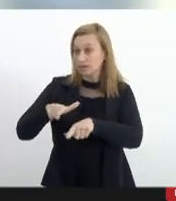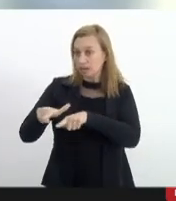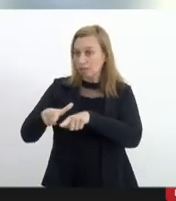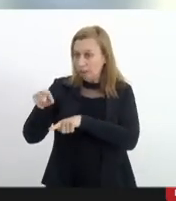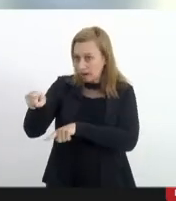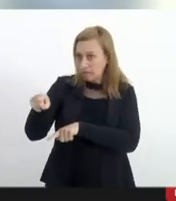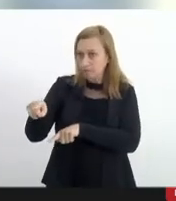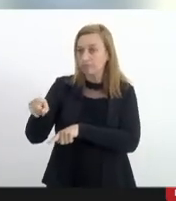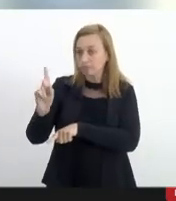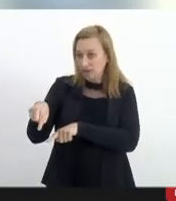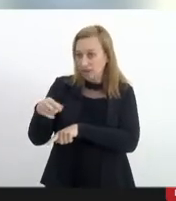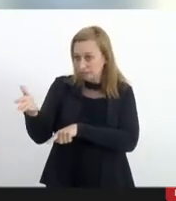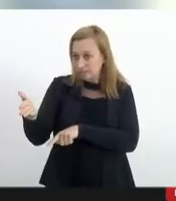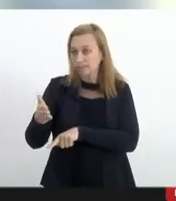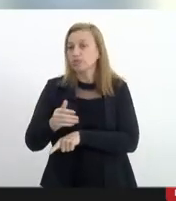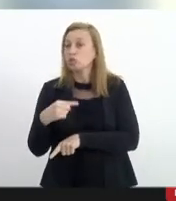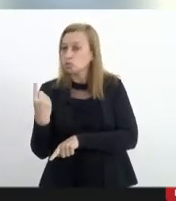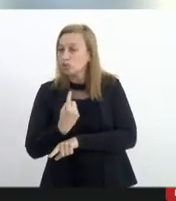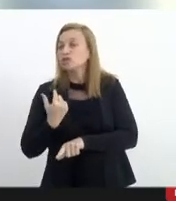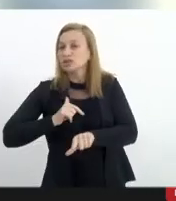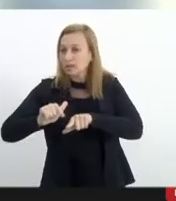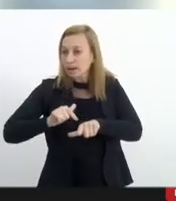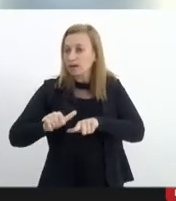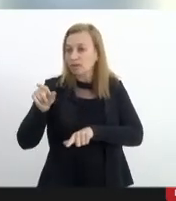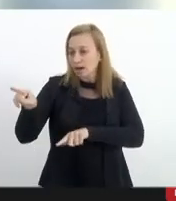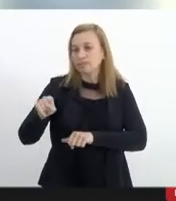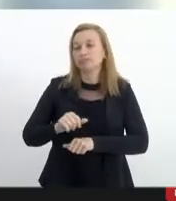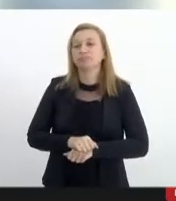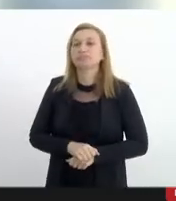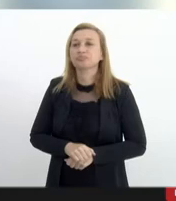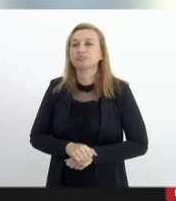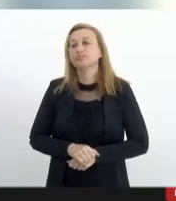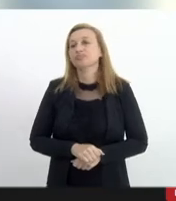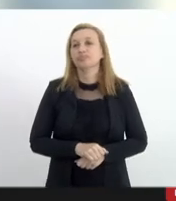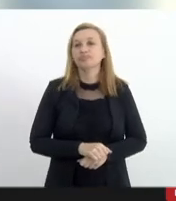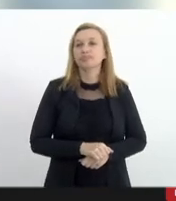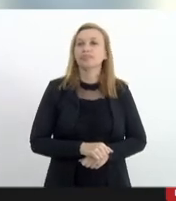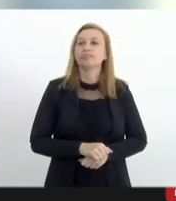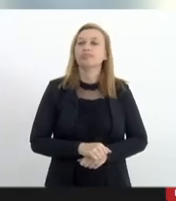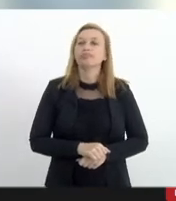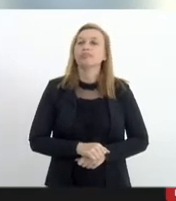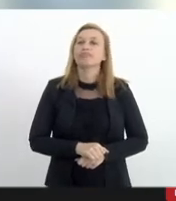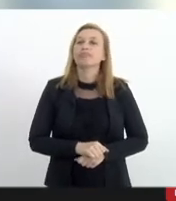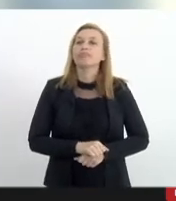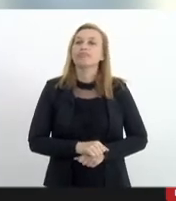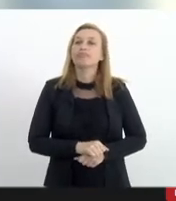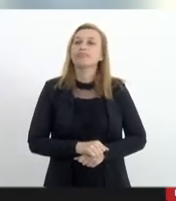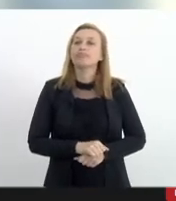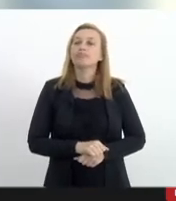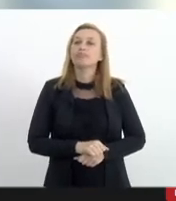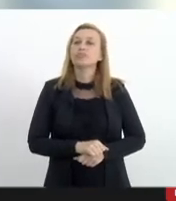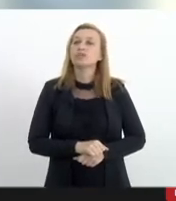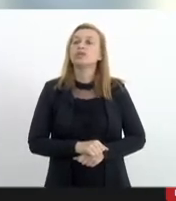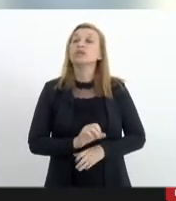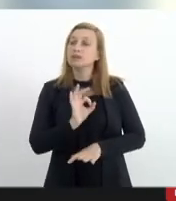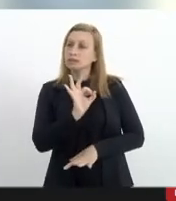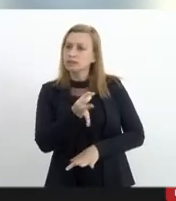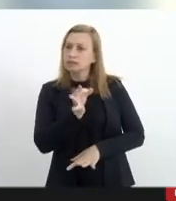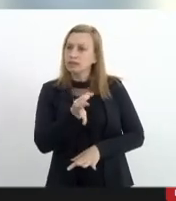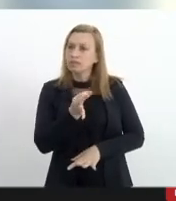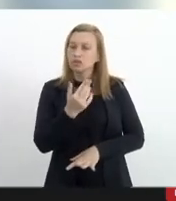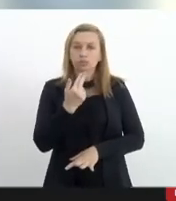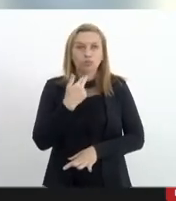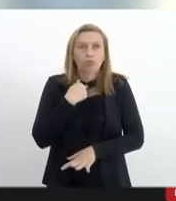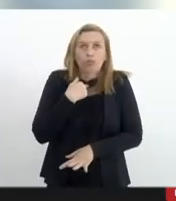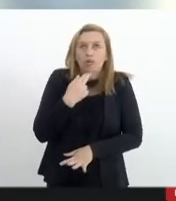essa até aí se restringiu a atuação da Polícia Militar logicamente eu não